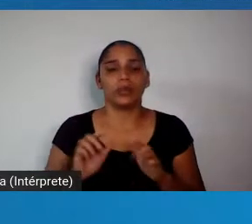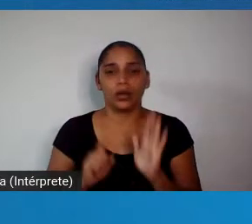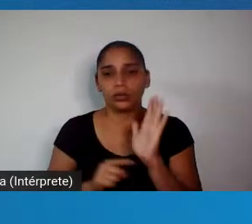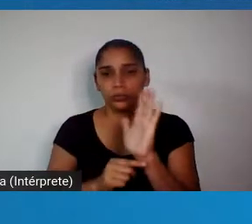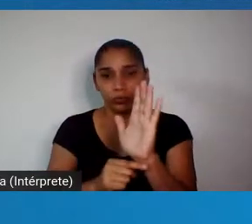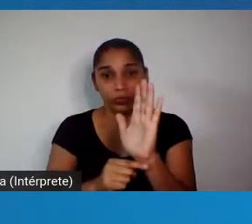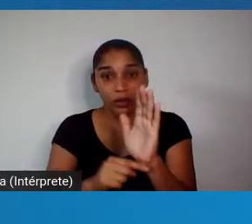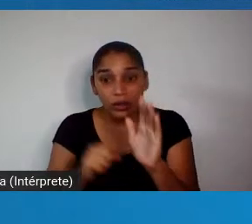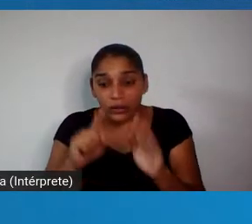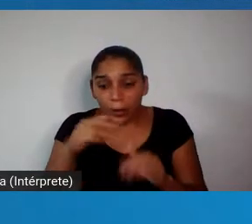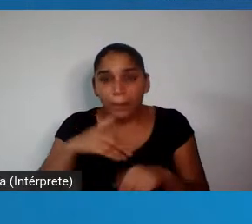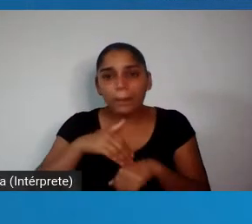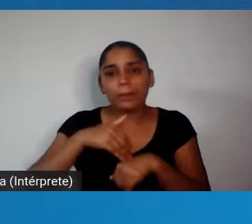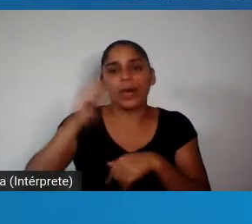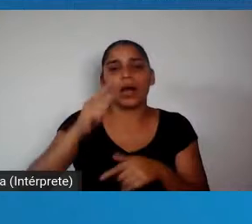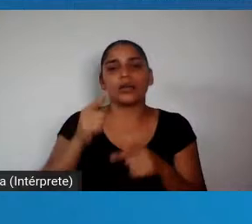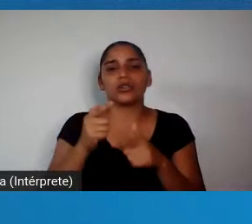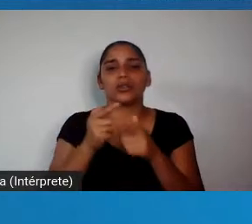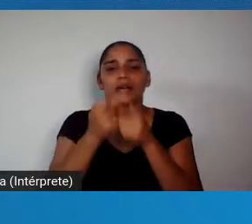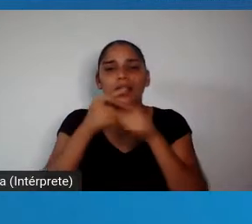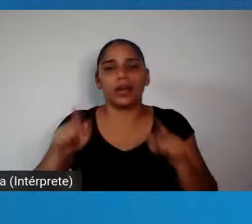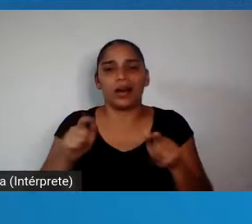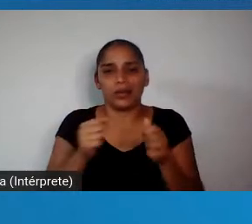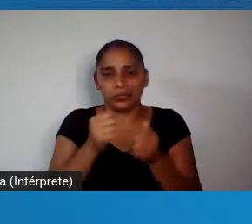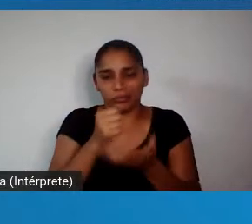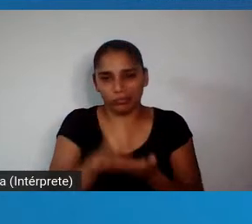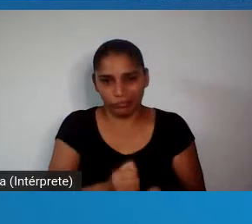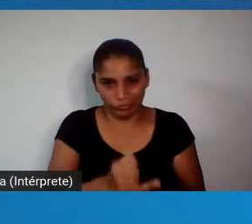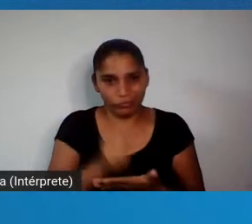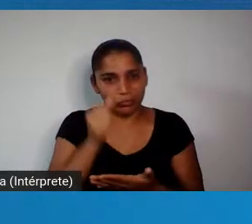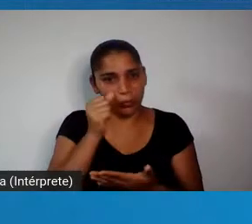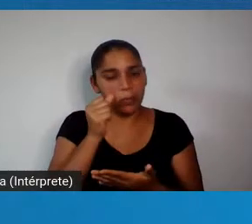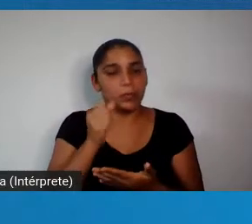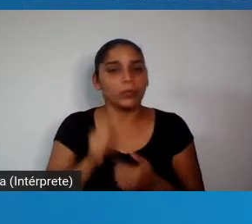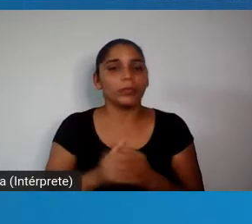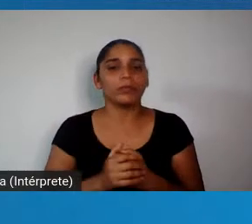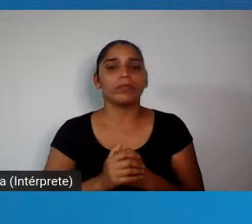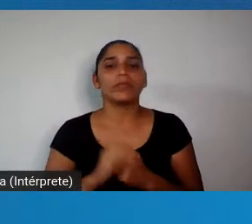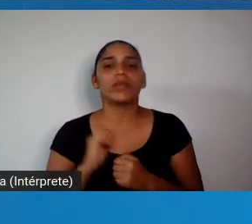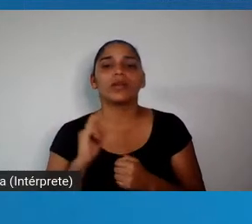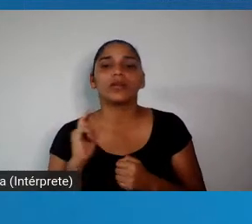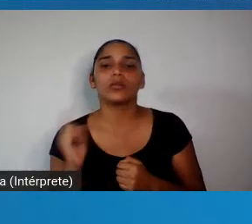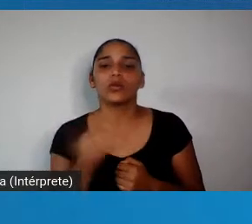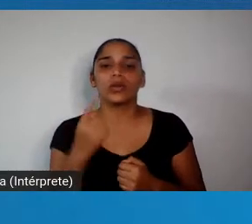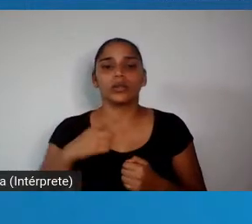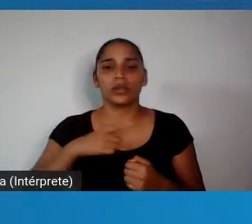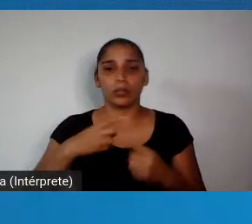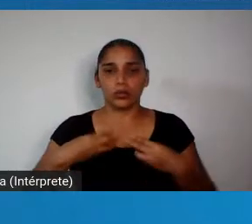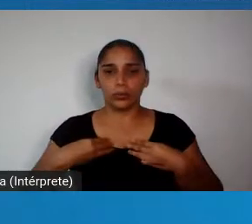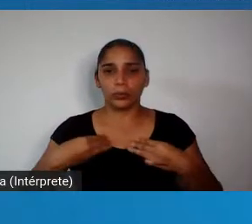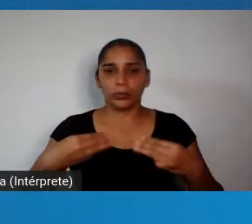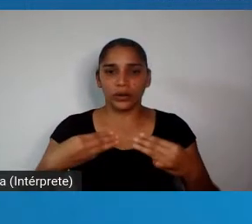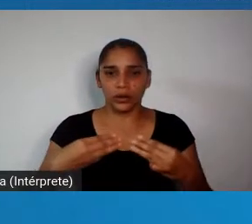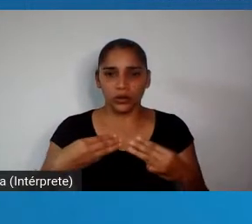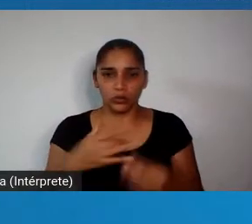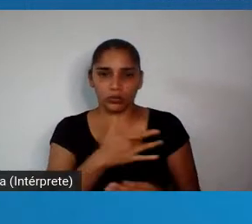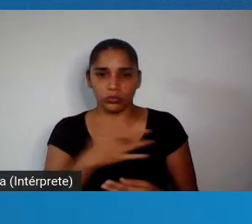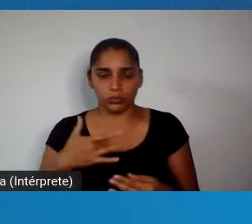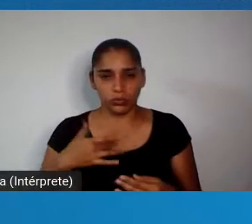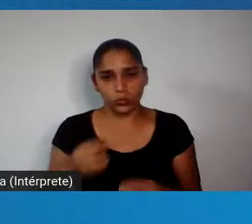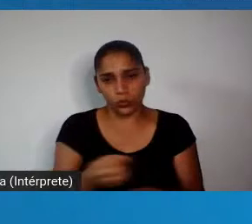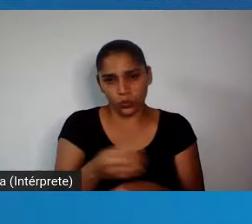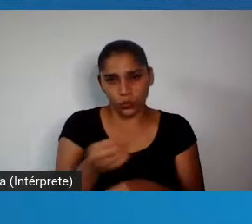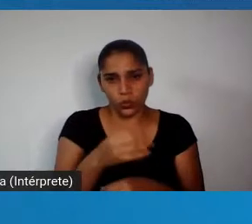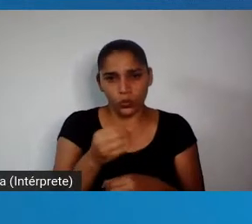então nós erramos na comunicação, é incrível, mas até hoje nós temos um novo ministro, esse é médico, mas parece que